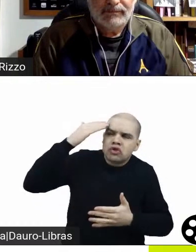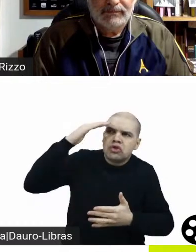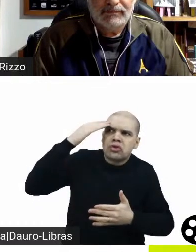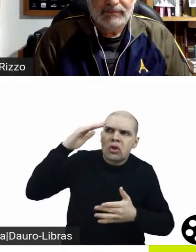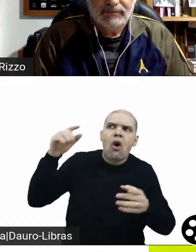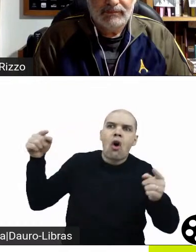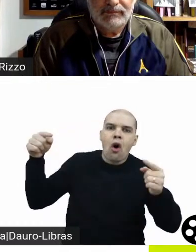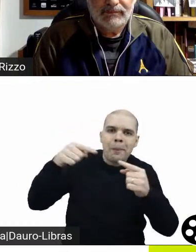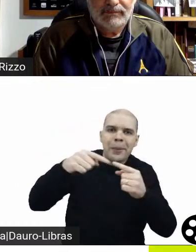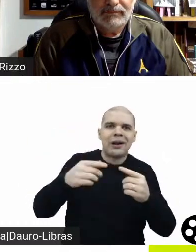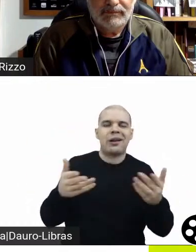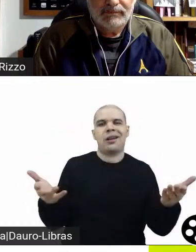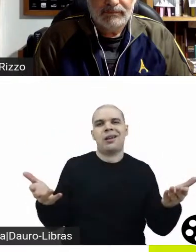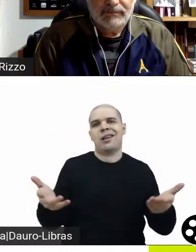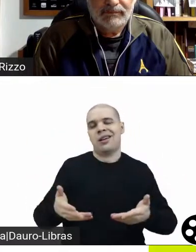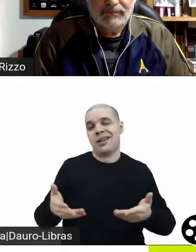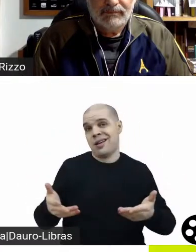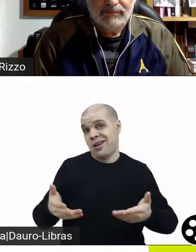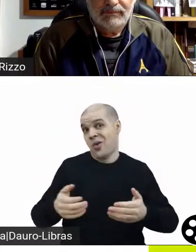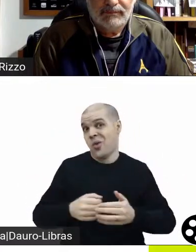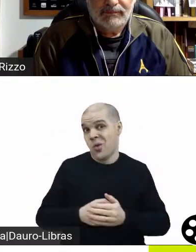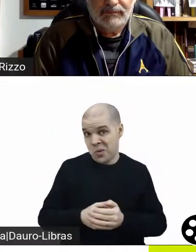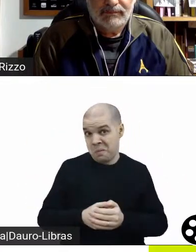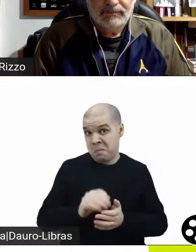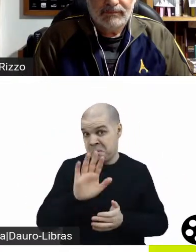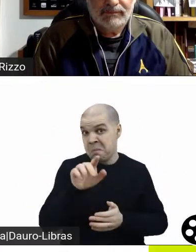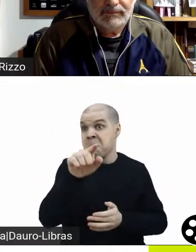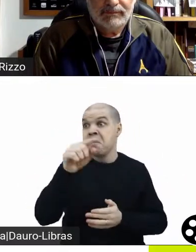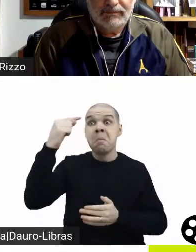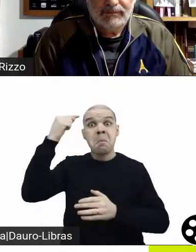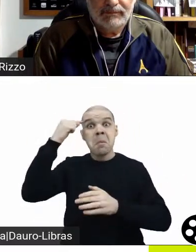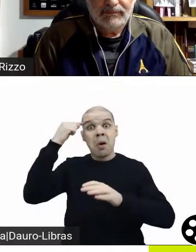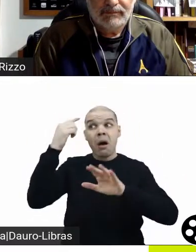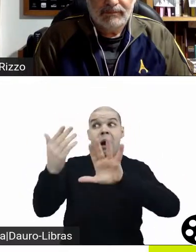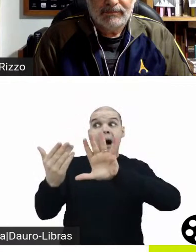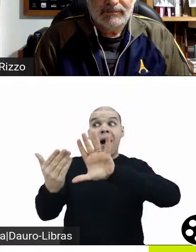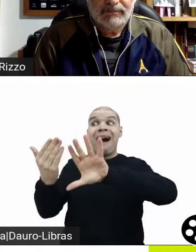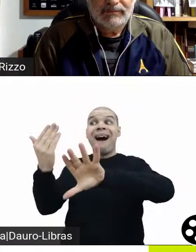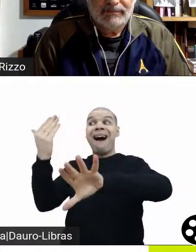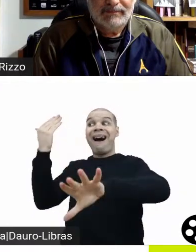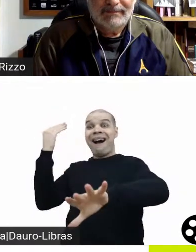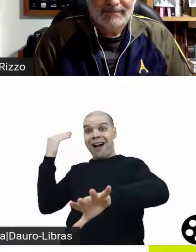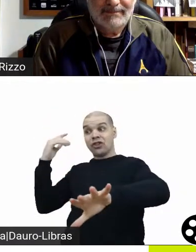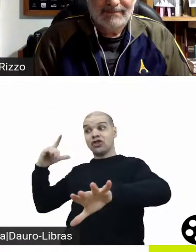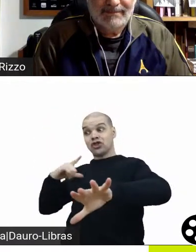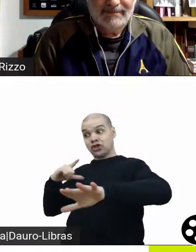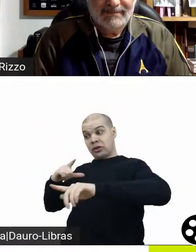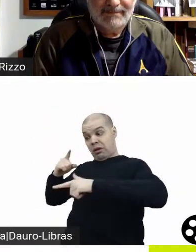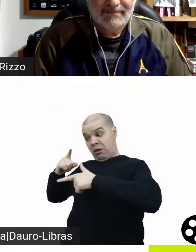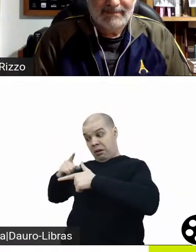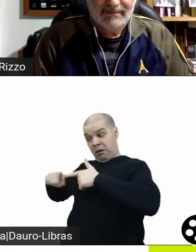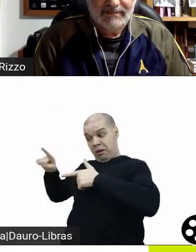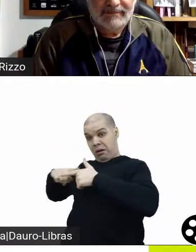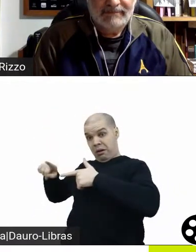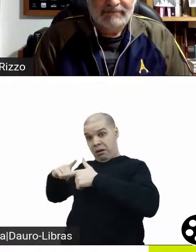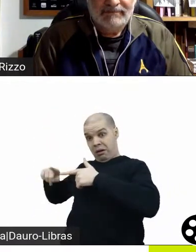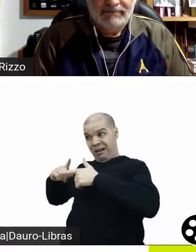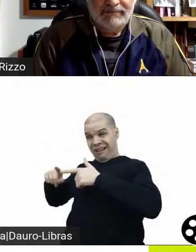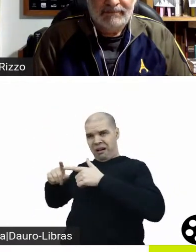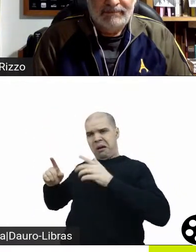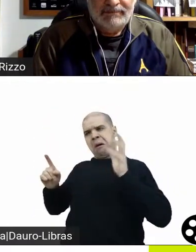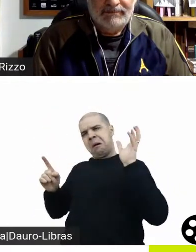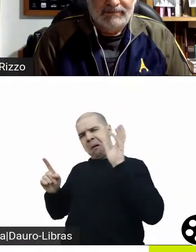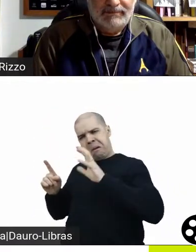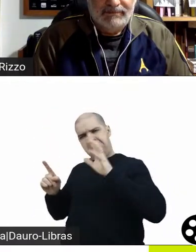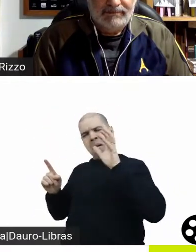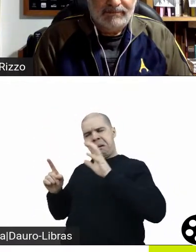hoje e ontem também. Ainda que haja alguns pontos, talvez a gente vá continuar debatendo sobre isso, haja alguns pontos